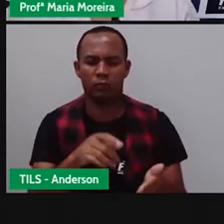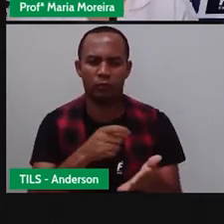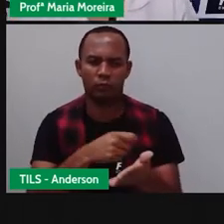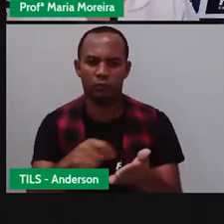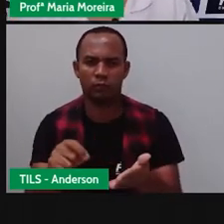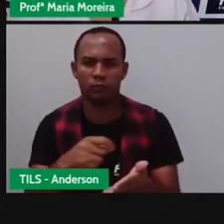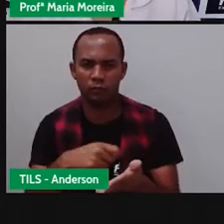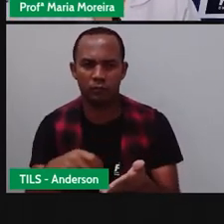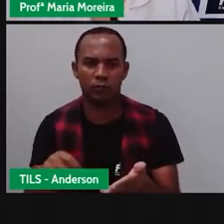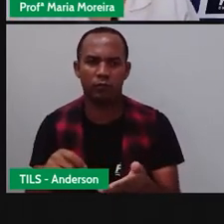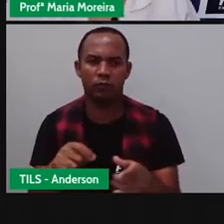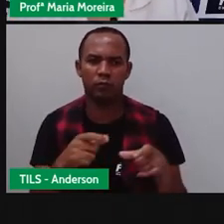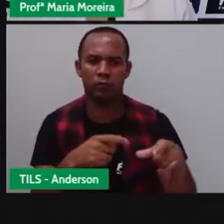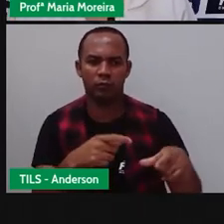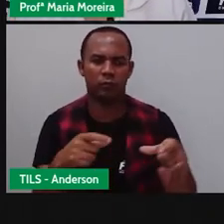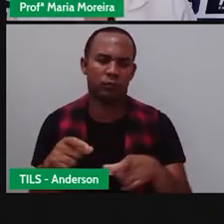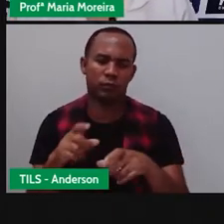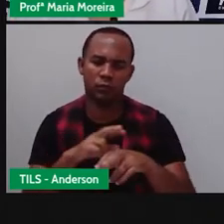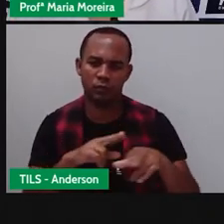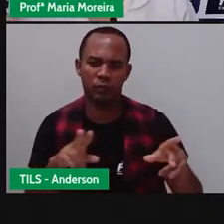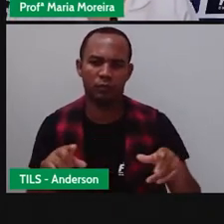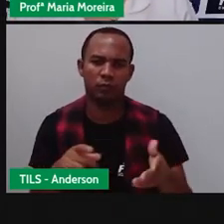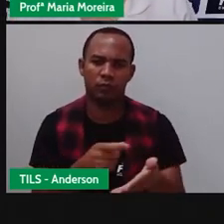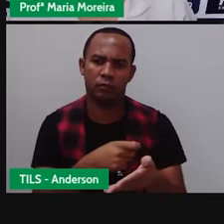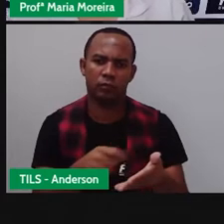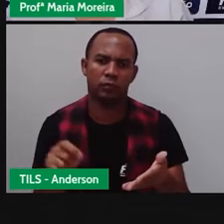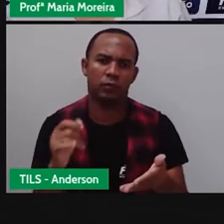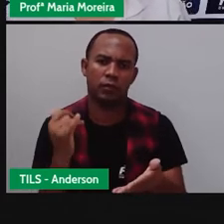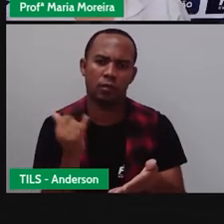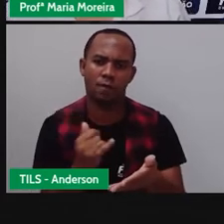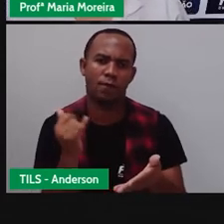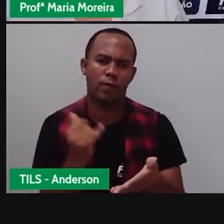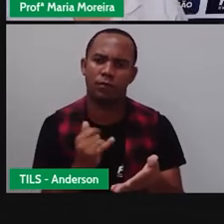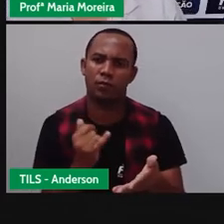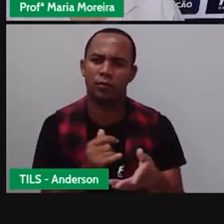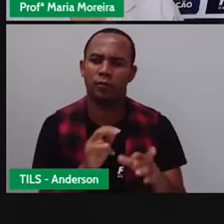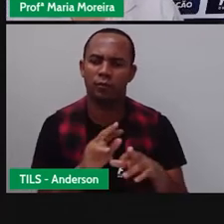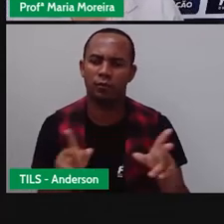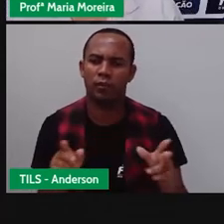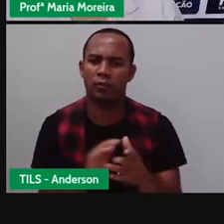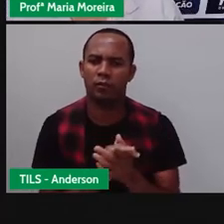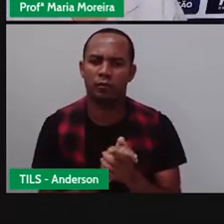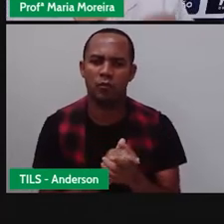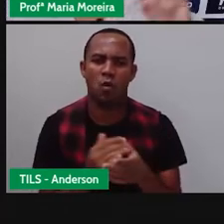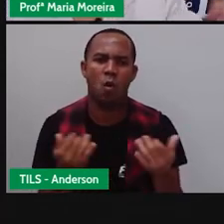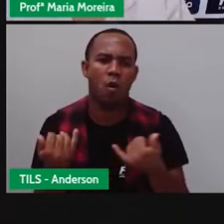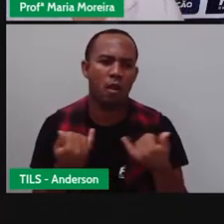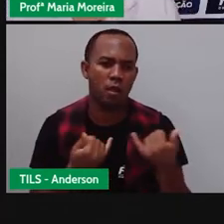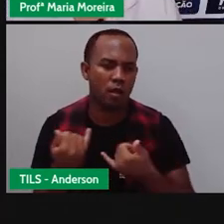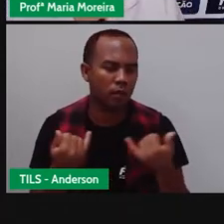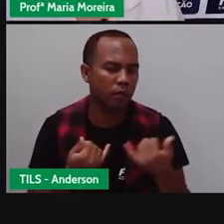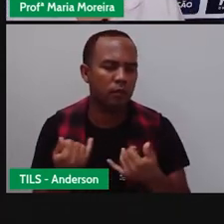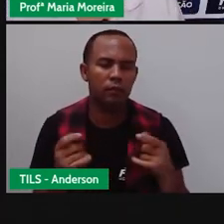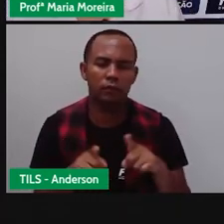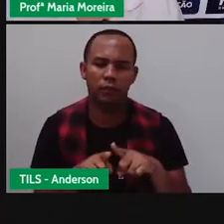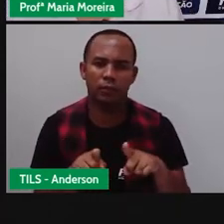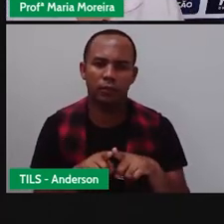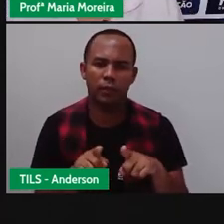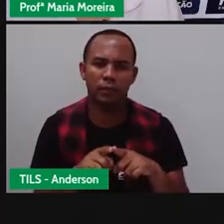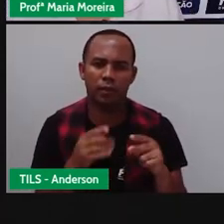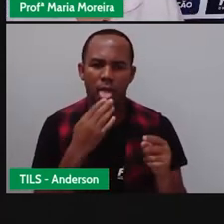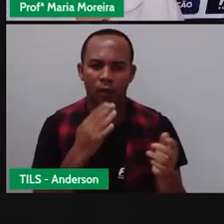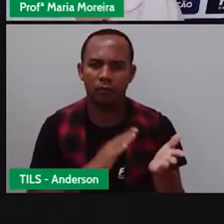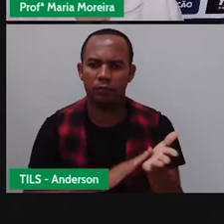caderno, geralmente, tem o quê? Vários bilhetes anotados. São vários avisos que estão ali. Não isso? Várias orientações e que são o quê? Bilhetes